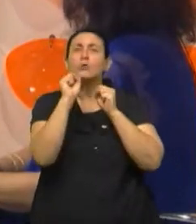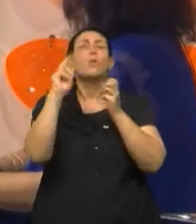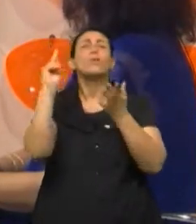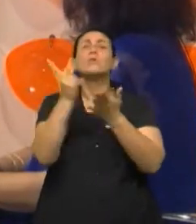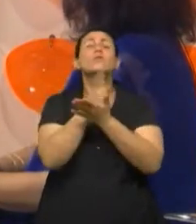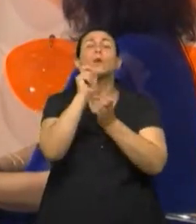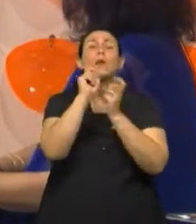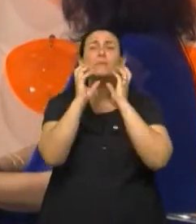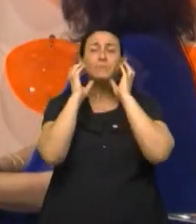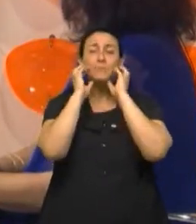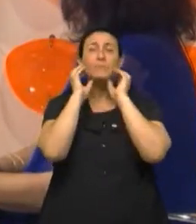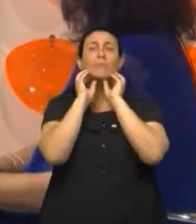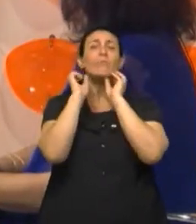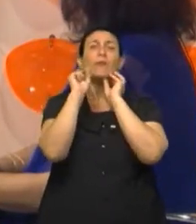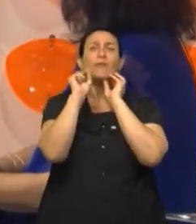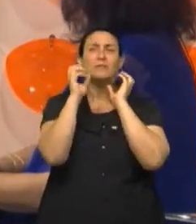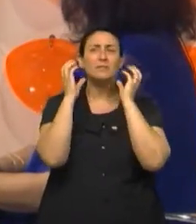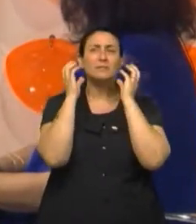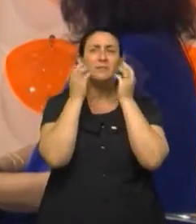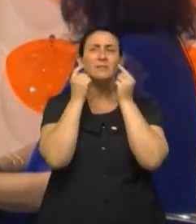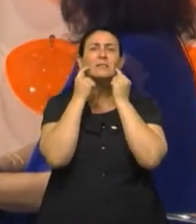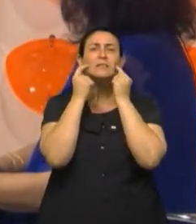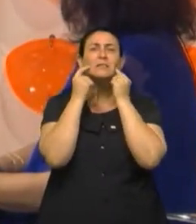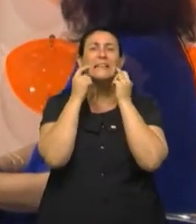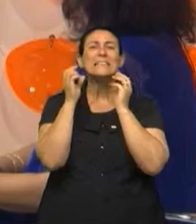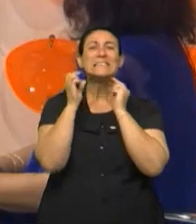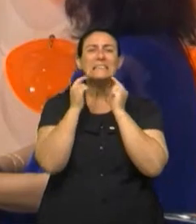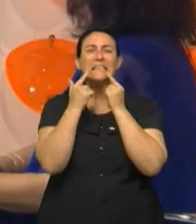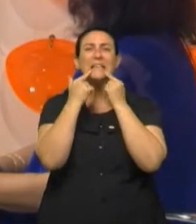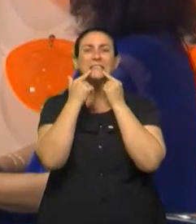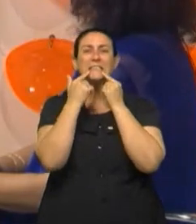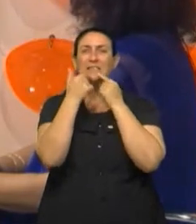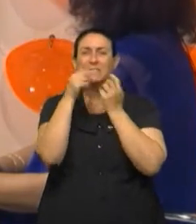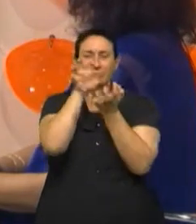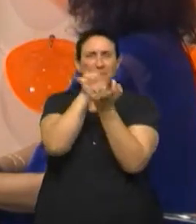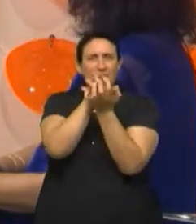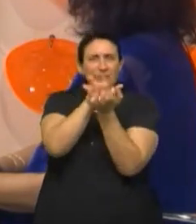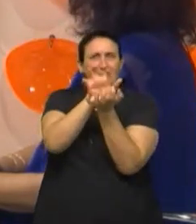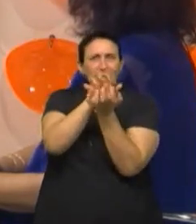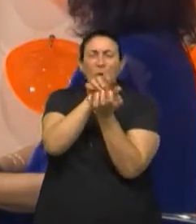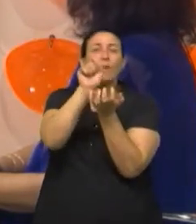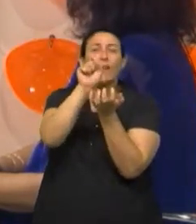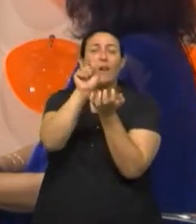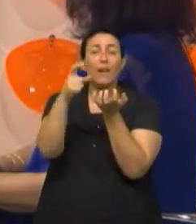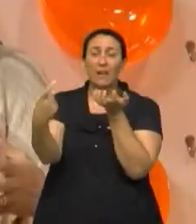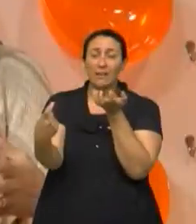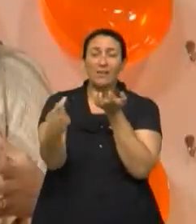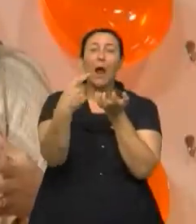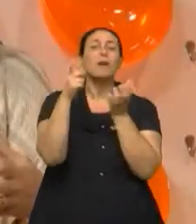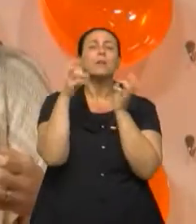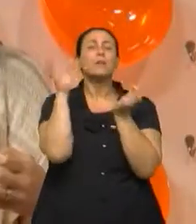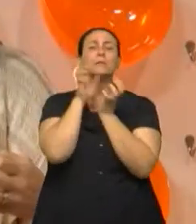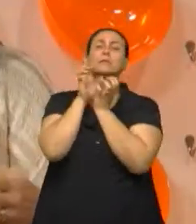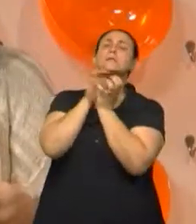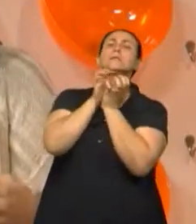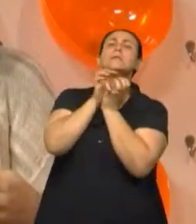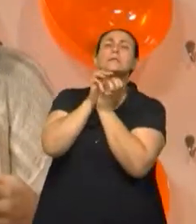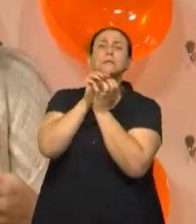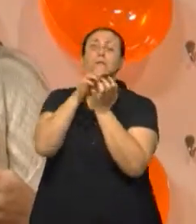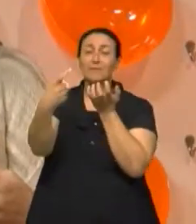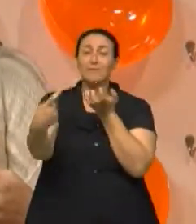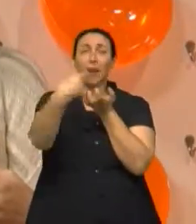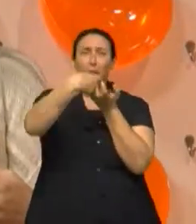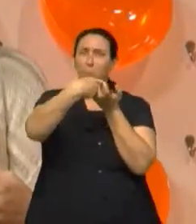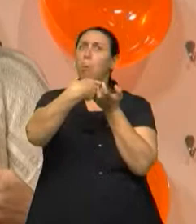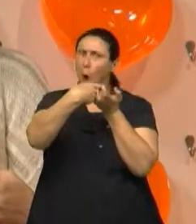mais fortes do nosso corpo é o maceter, que é esse músculo da mastigação. Então, a pessoa convulsiva, ela contrai todos os músculos. Então, ela pode morder e